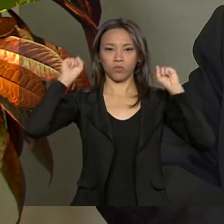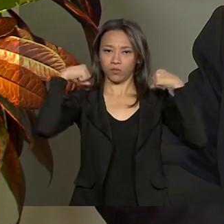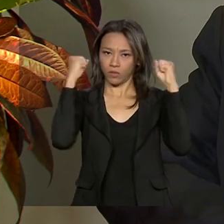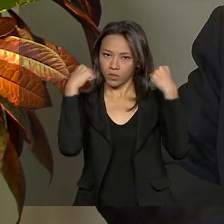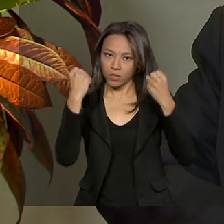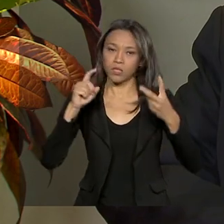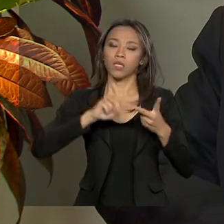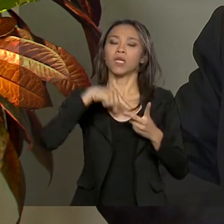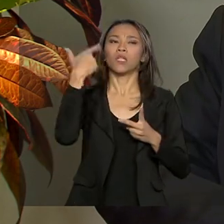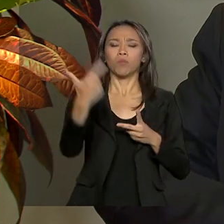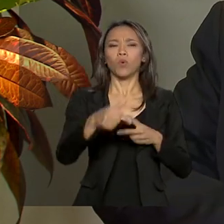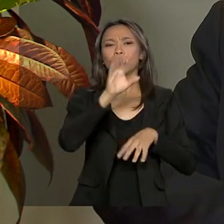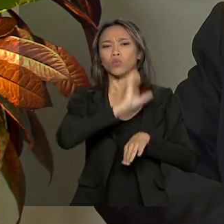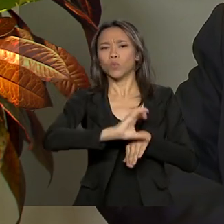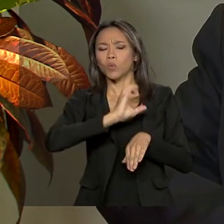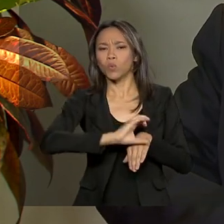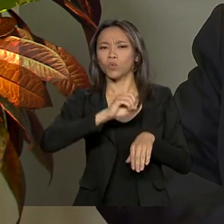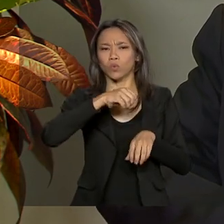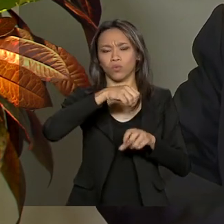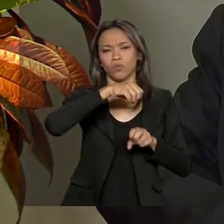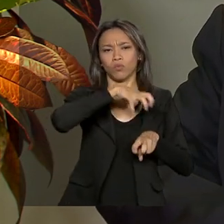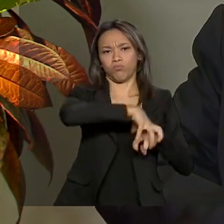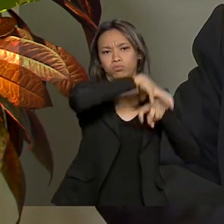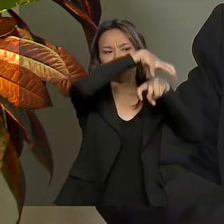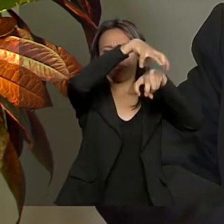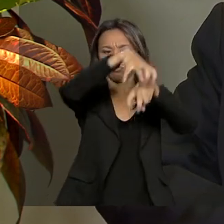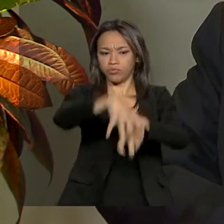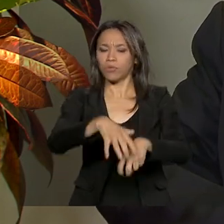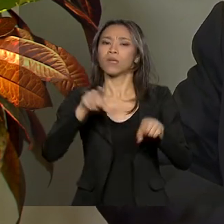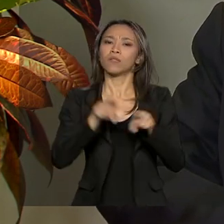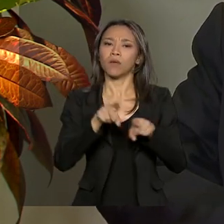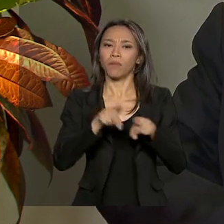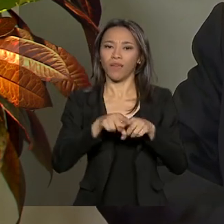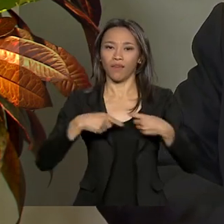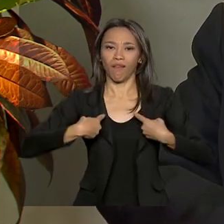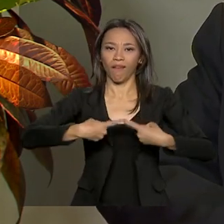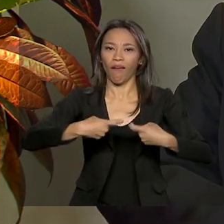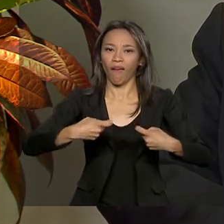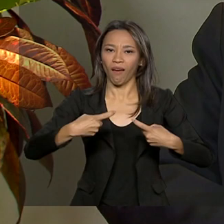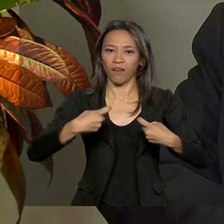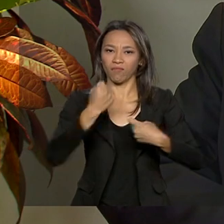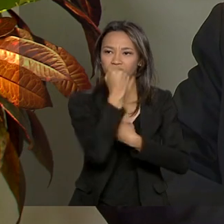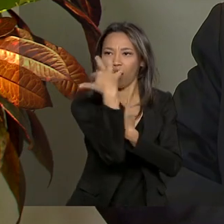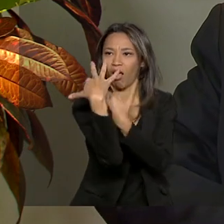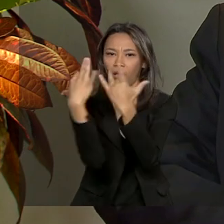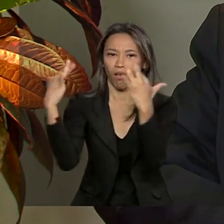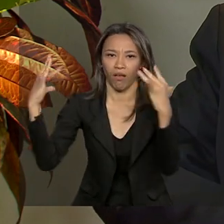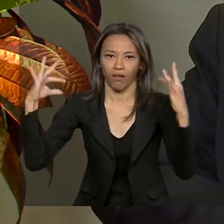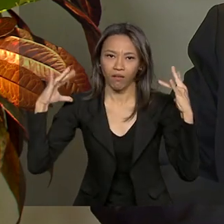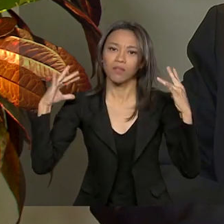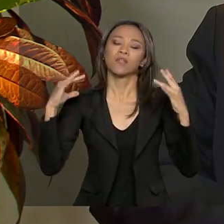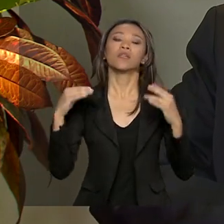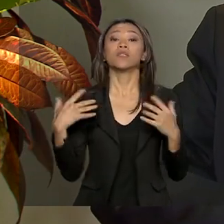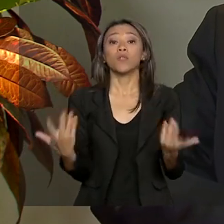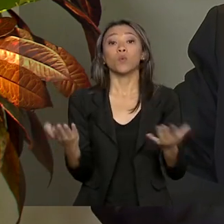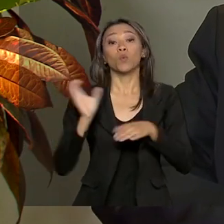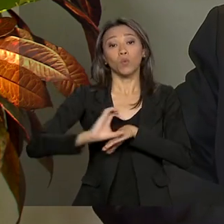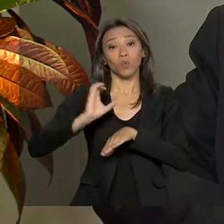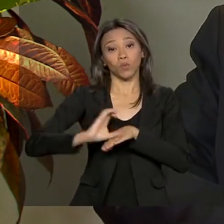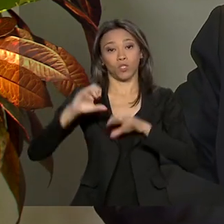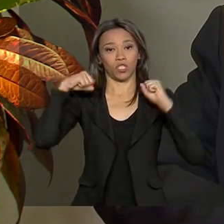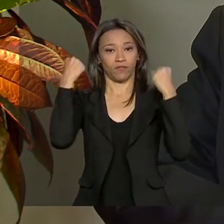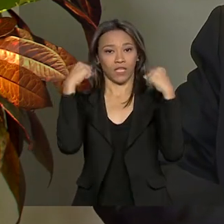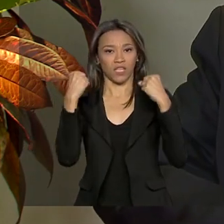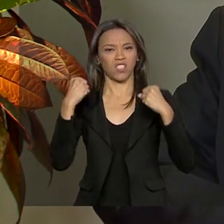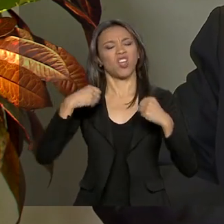paraquedismo, fiz o Guerra na Selva e fiz o curso de Educação Física. E o curso de Educação Física, para mim, eu sempre brincava, eu